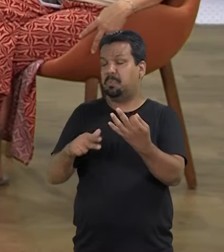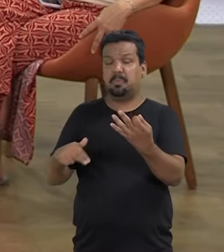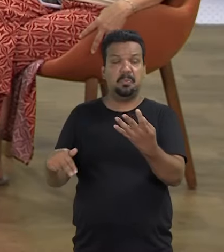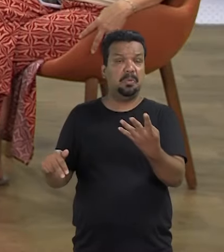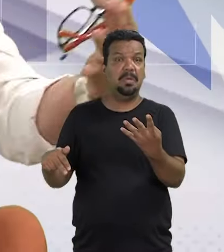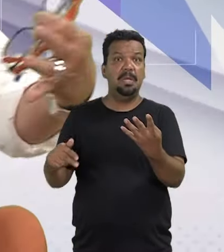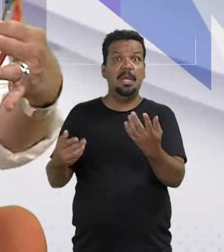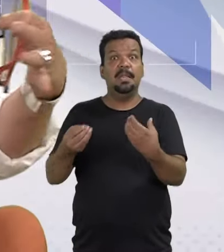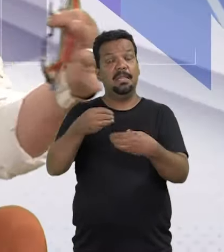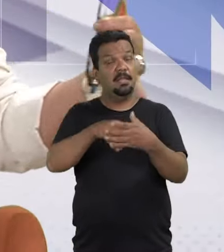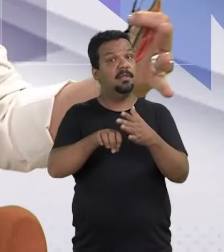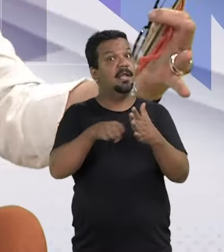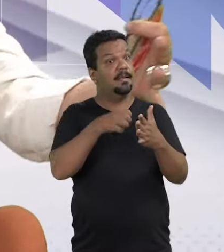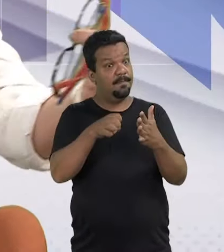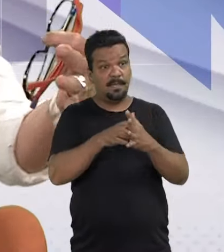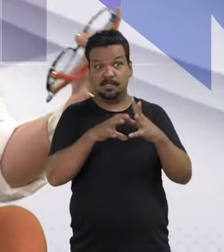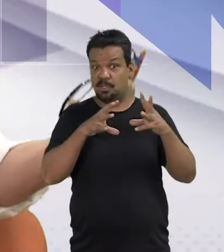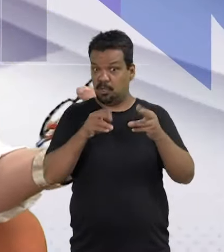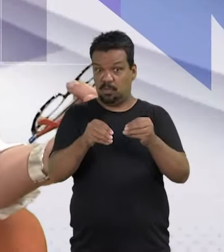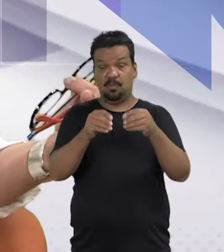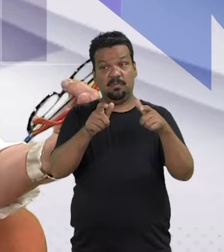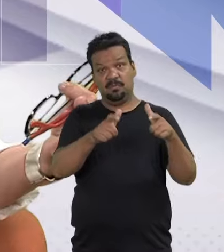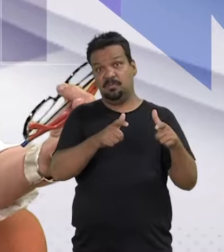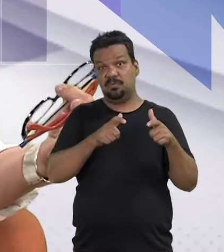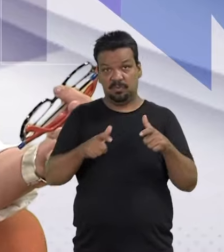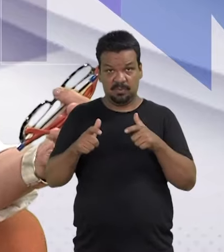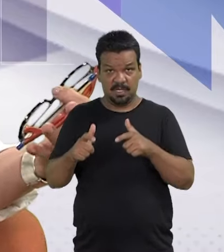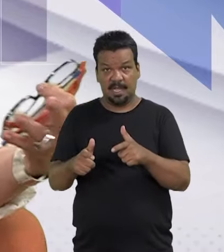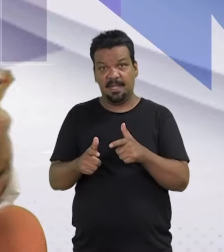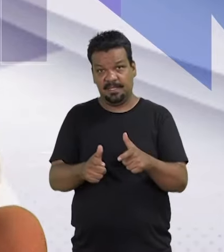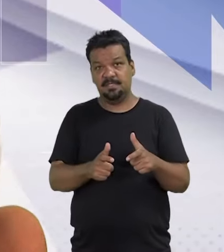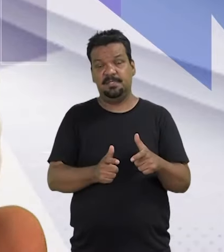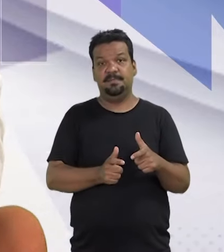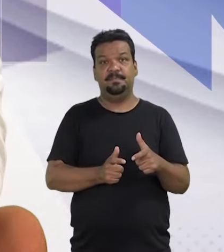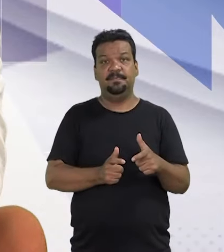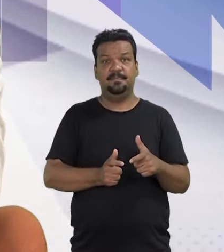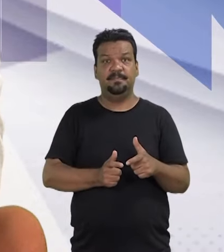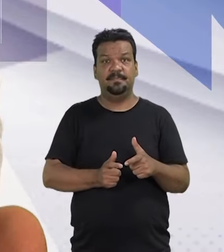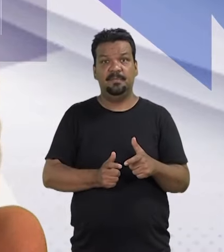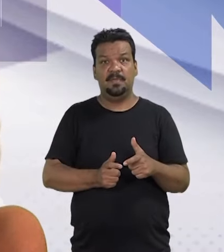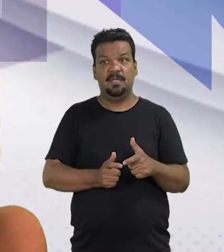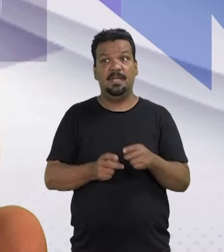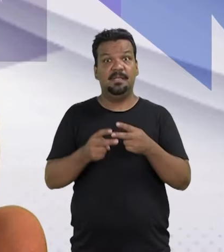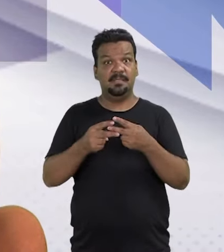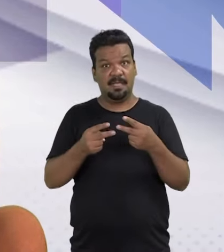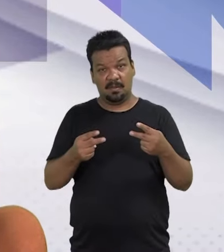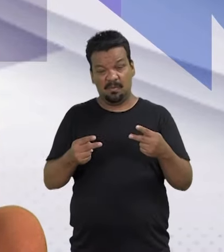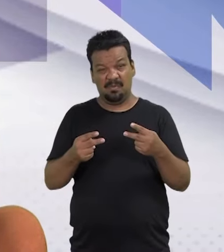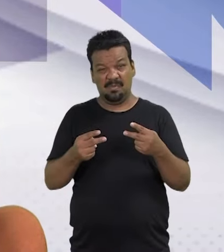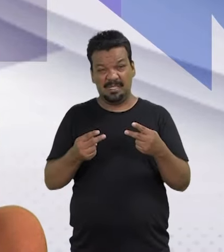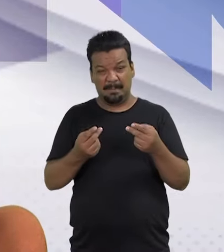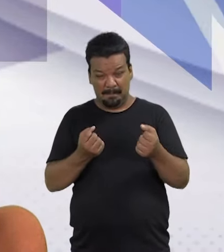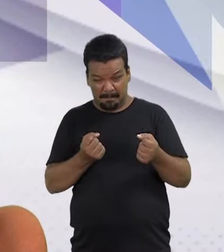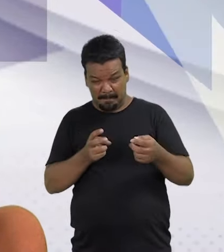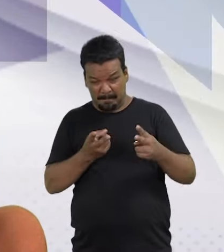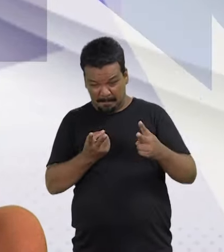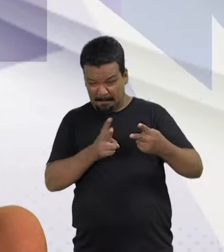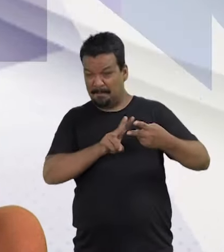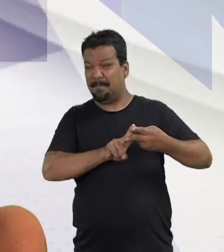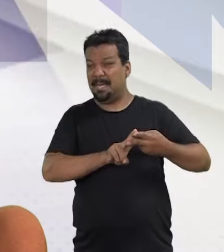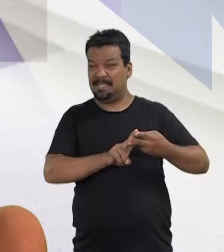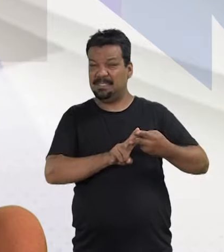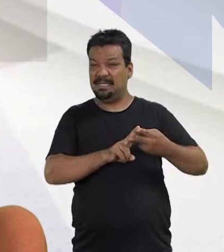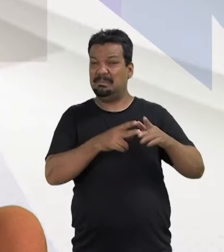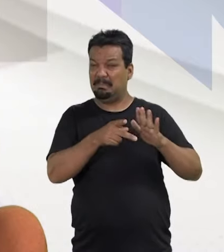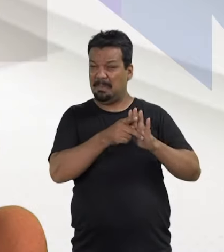nas empresas, em todo canto. E essa coisa amarrada